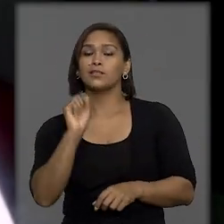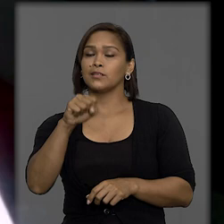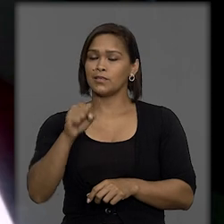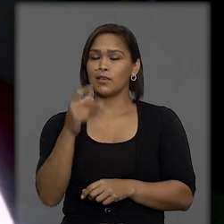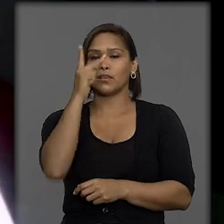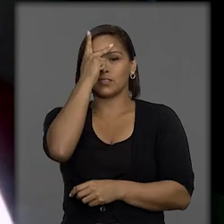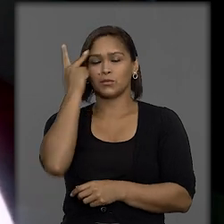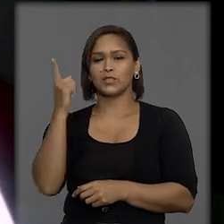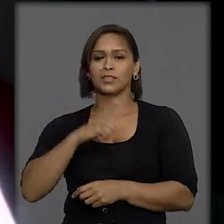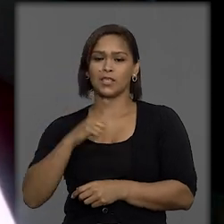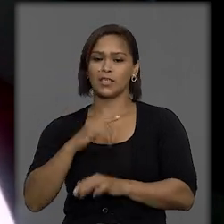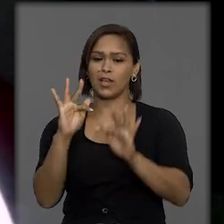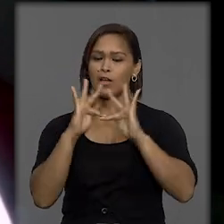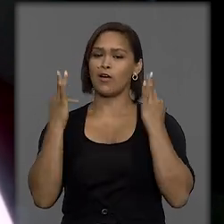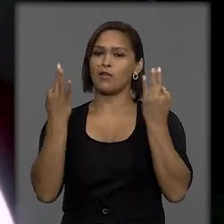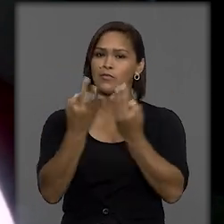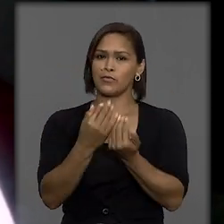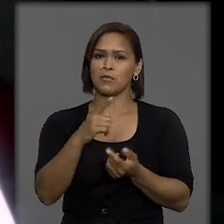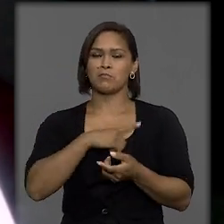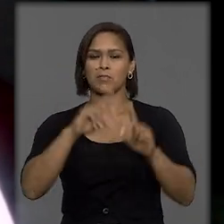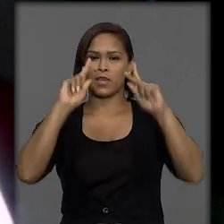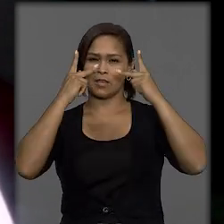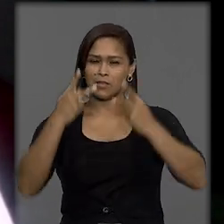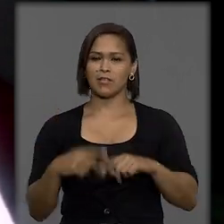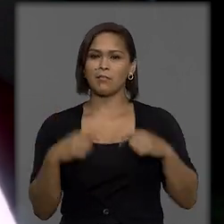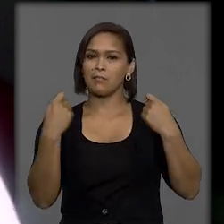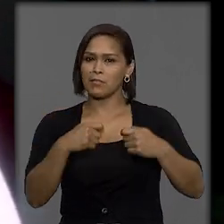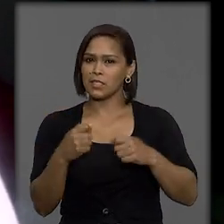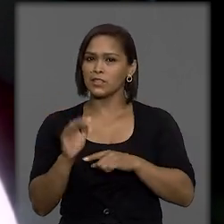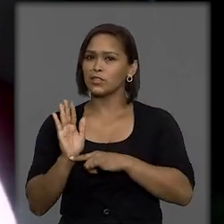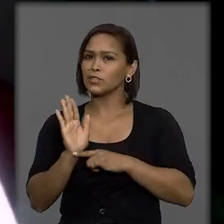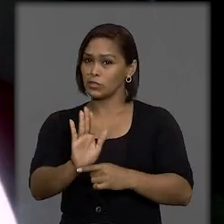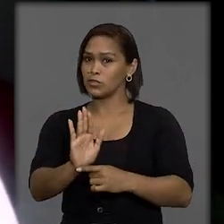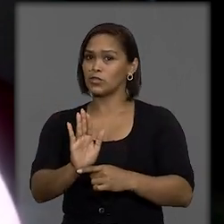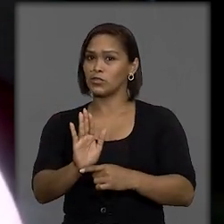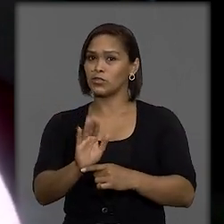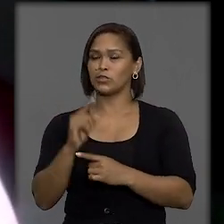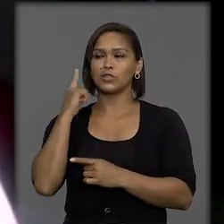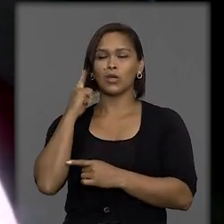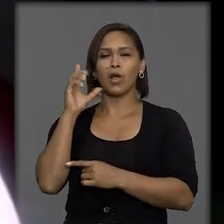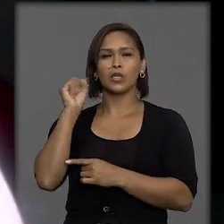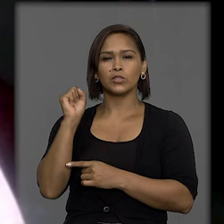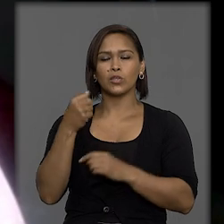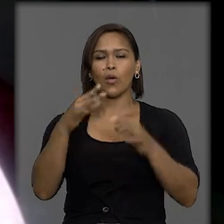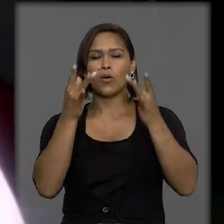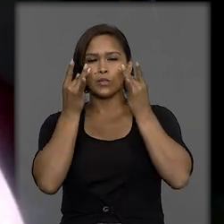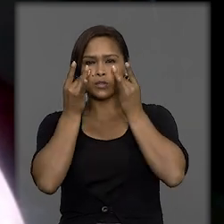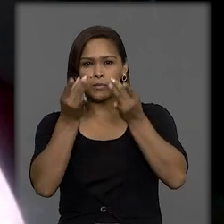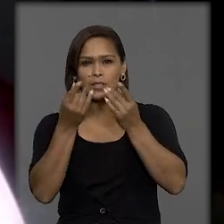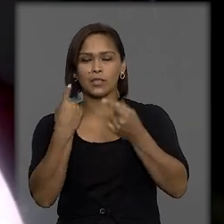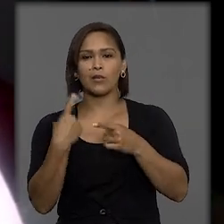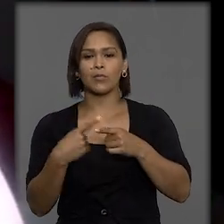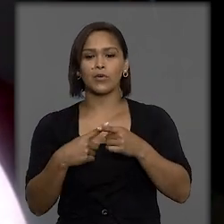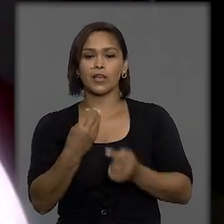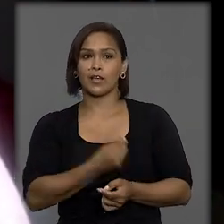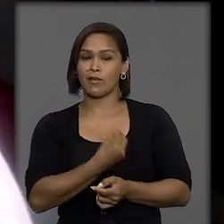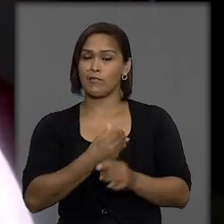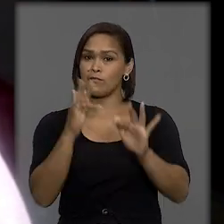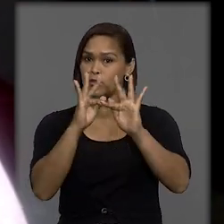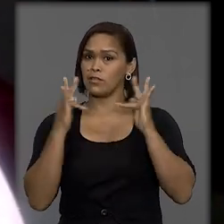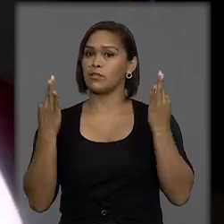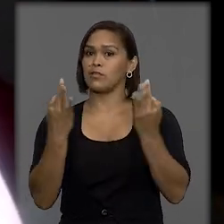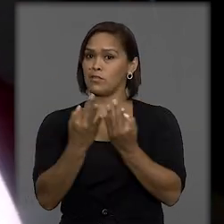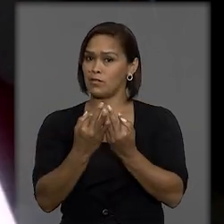pessoas que têm alguém com alguma doença, alguma deficiência, às vezes precisam de uma escuta, de uma atenção, porque a vida da família,